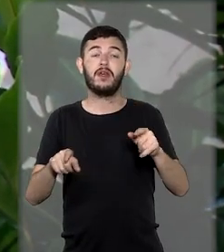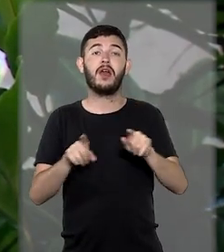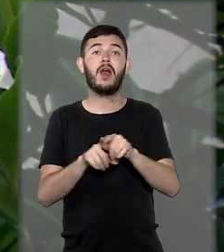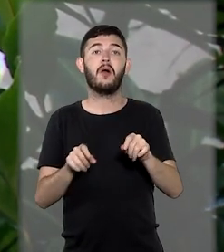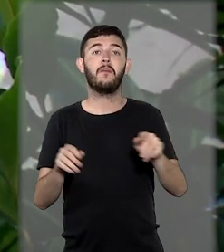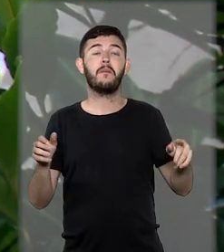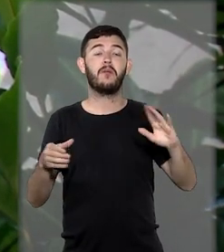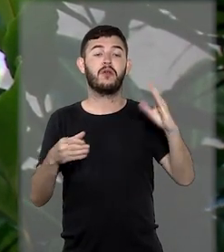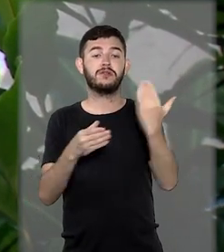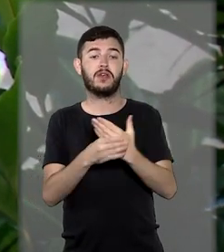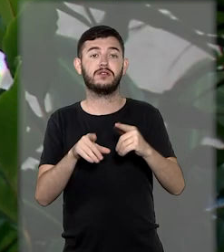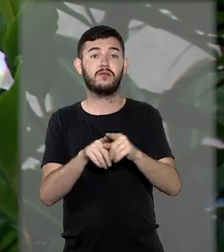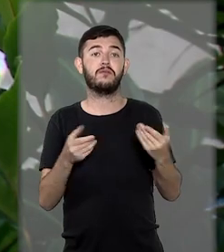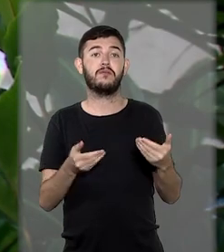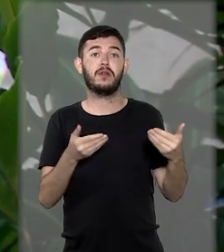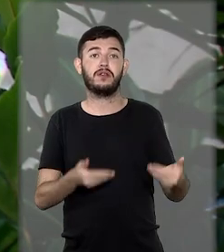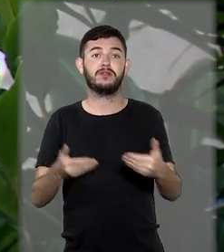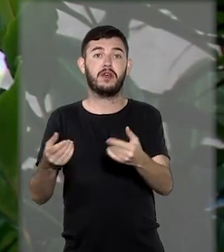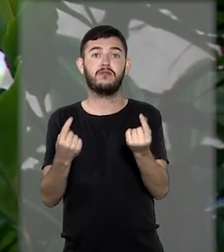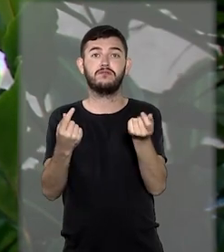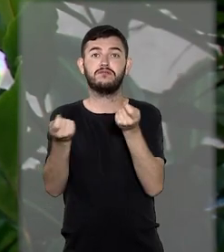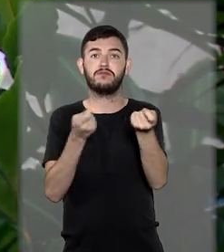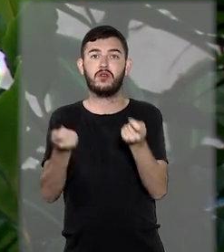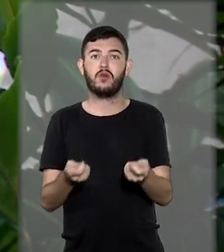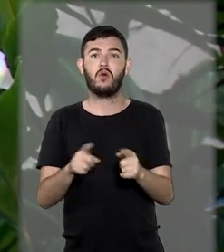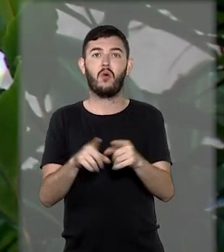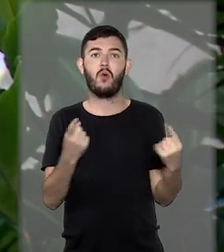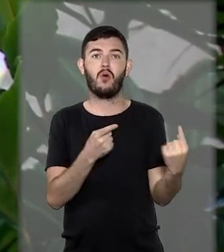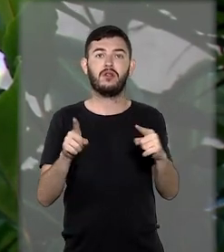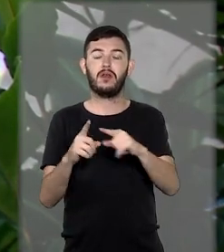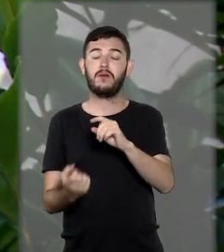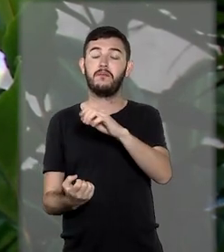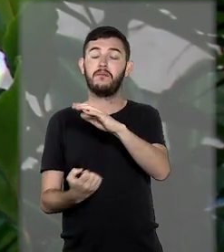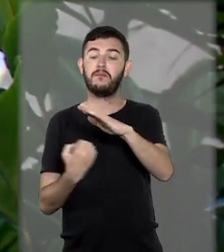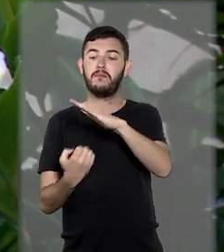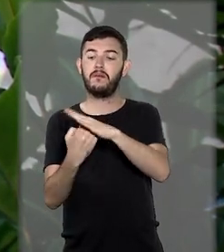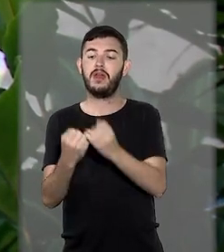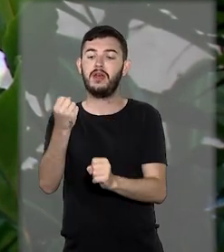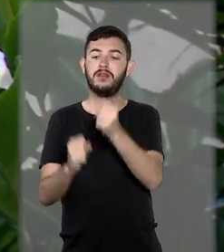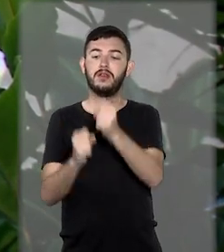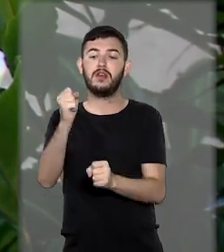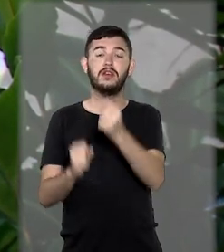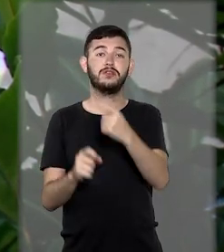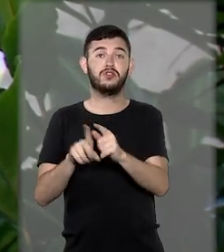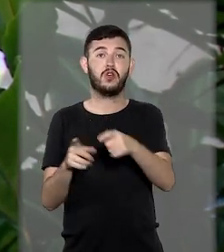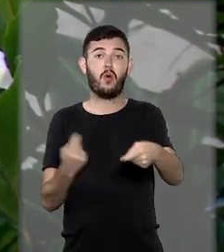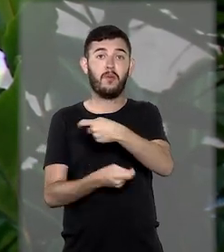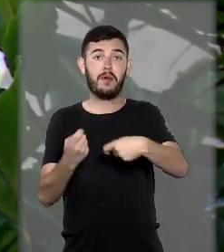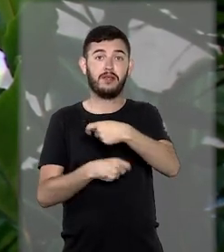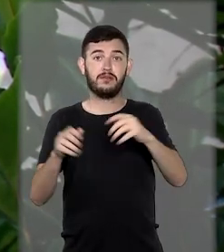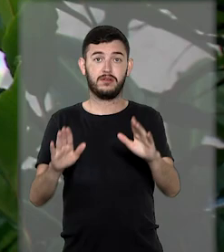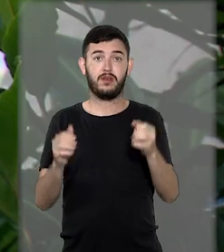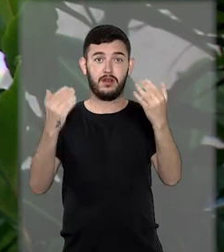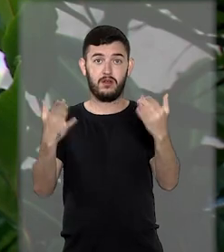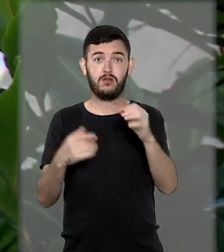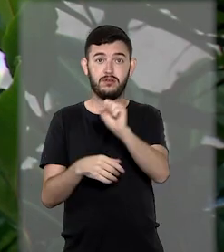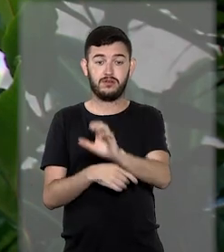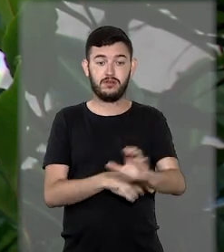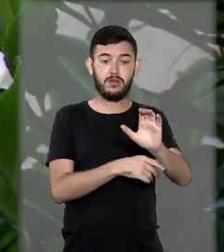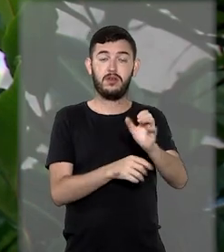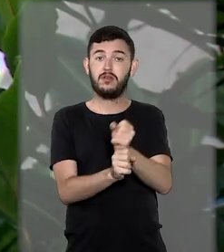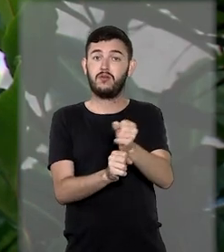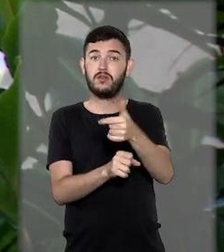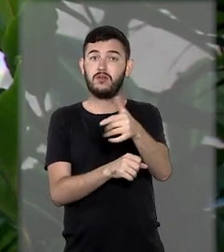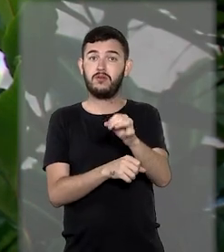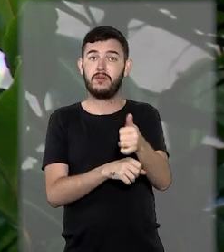movida pela Fazenda Nacional contra o Sindicato das Empresas de Comércio Exterior do estado de Santa Catarina, que em 2015 obteve uma